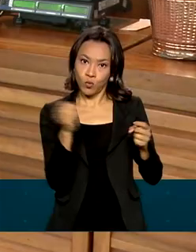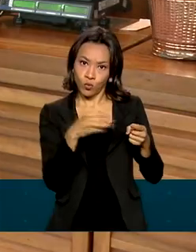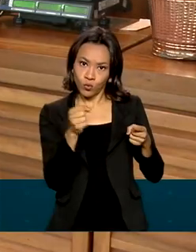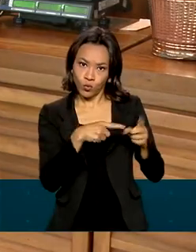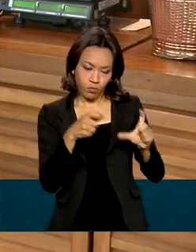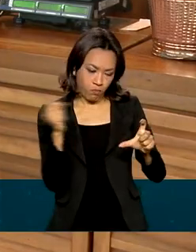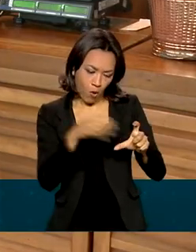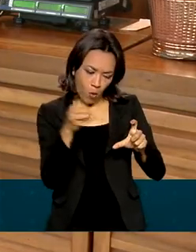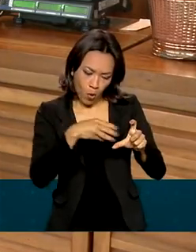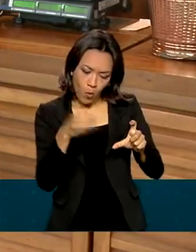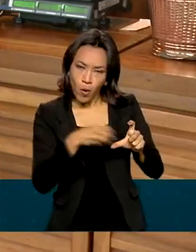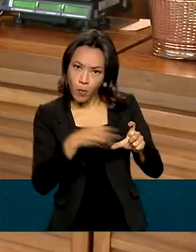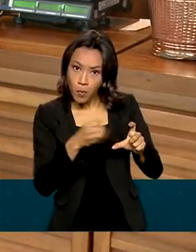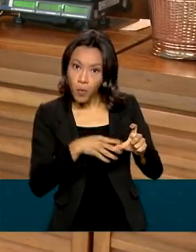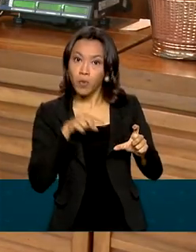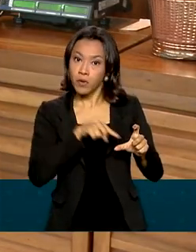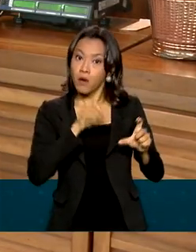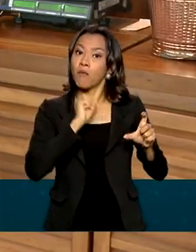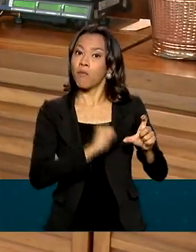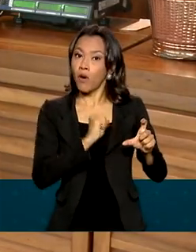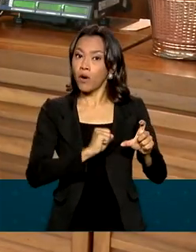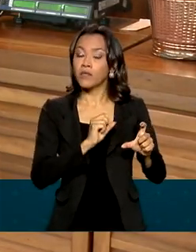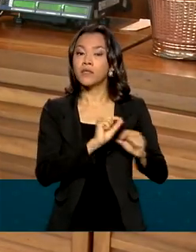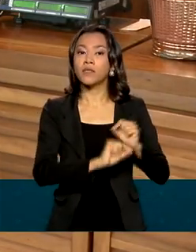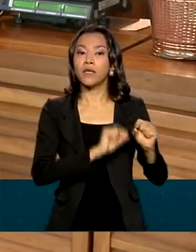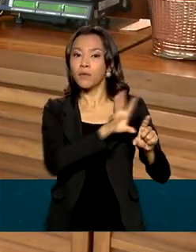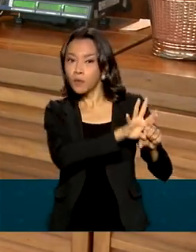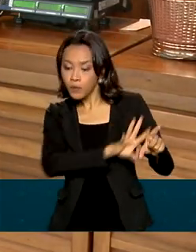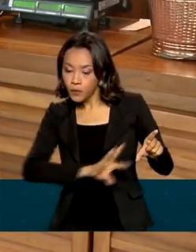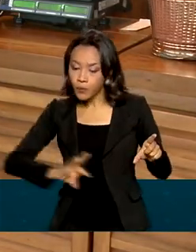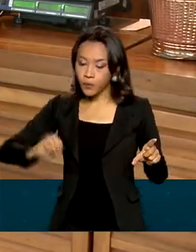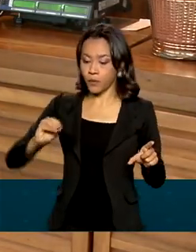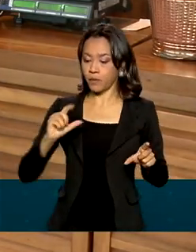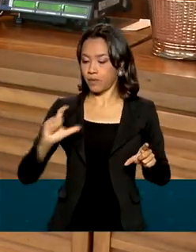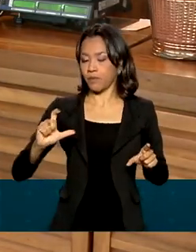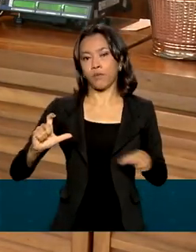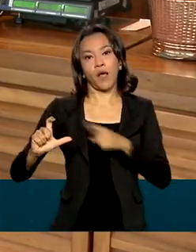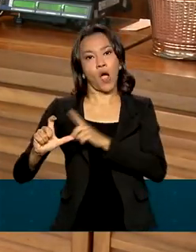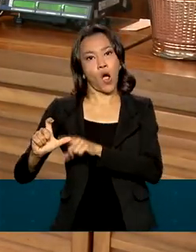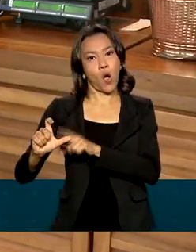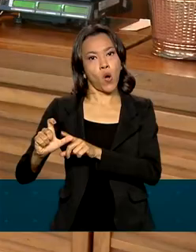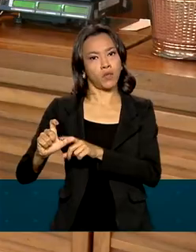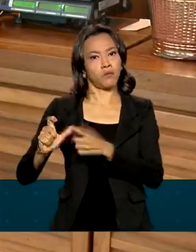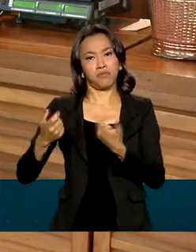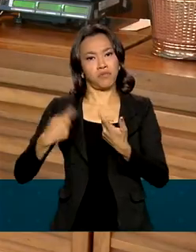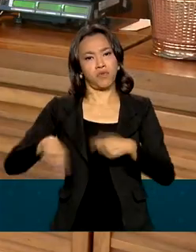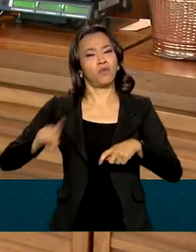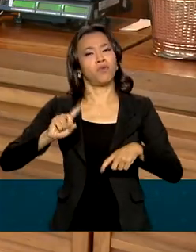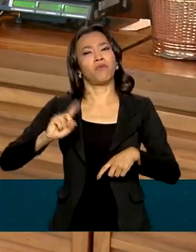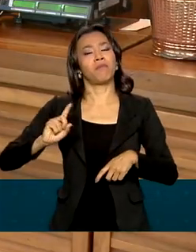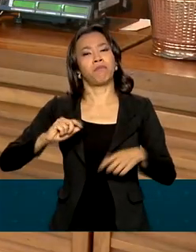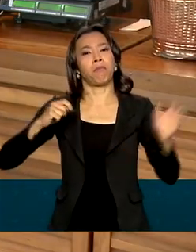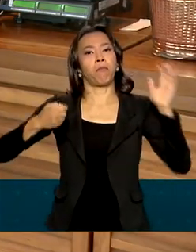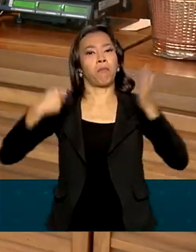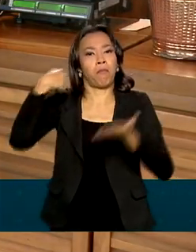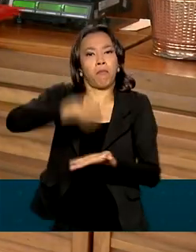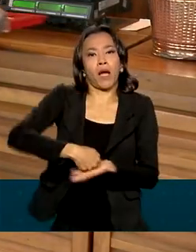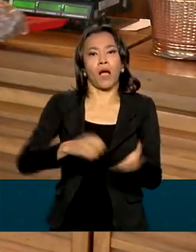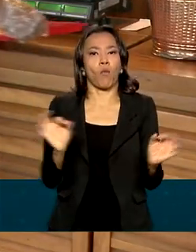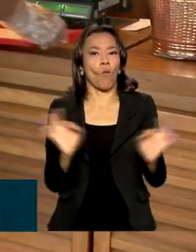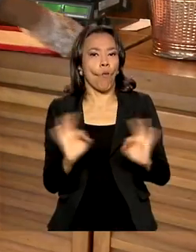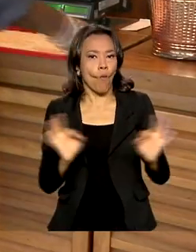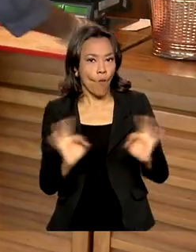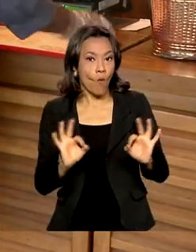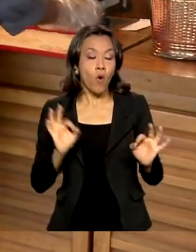determinada bandeira vão poder ser transferidos para outra. E isso sem nenhum custo. O prazo de adaptação